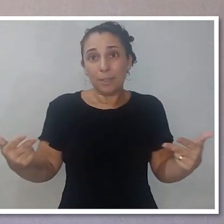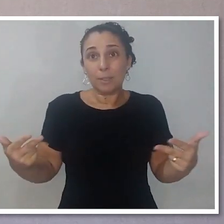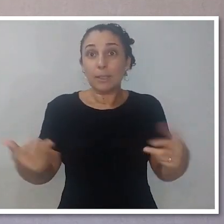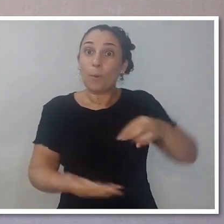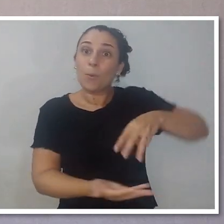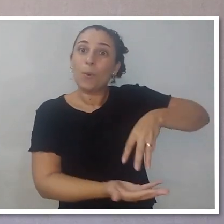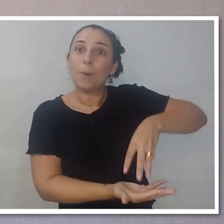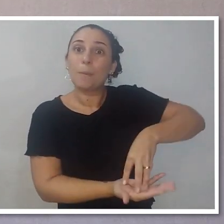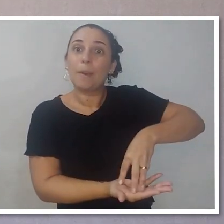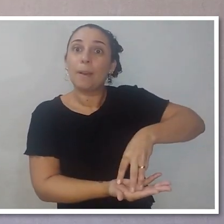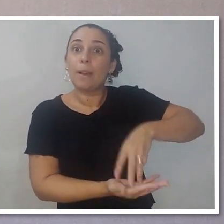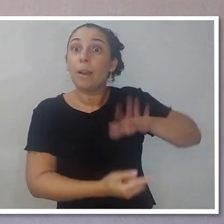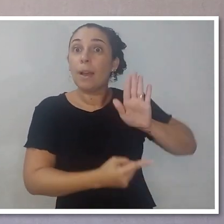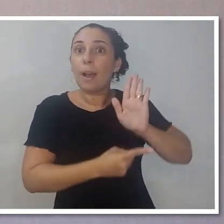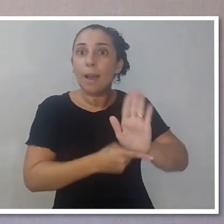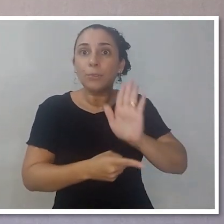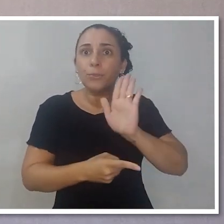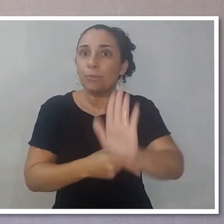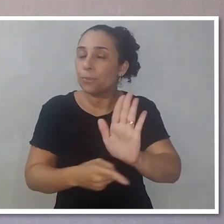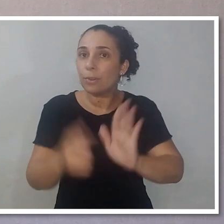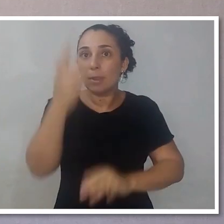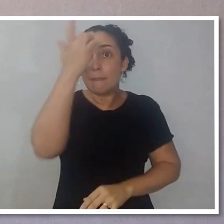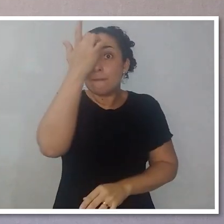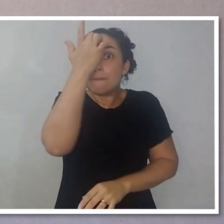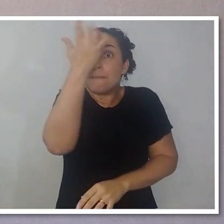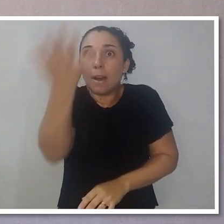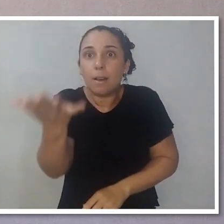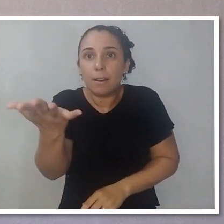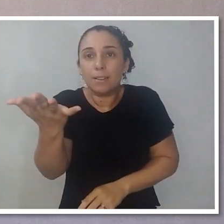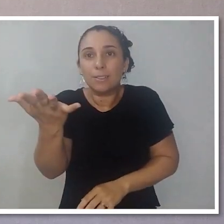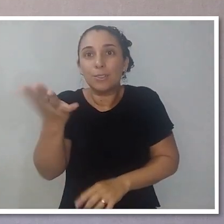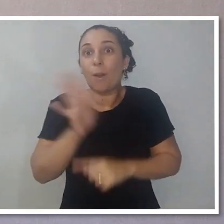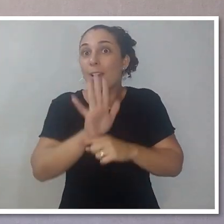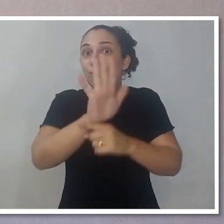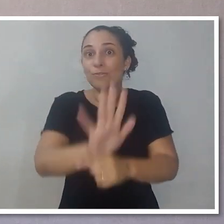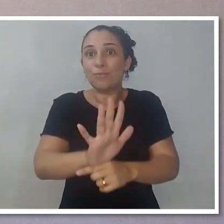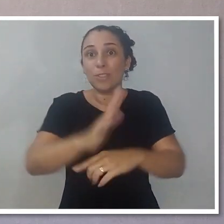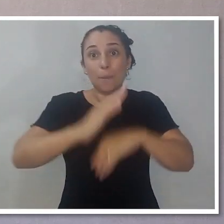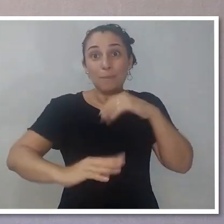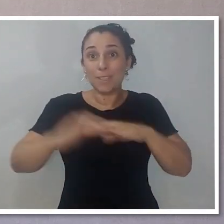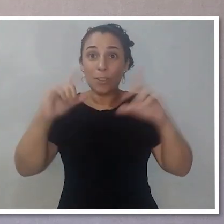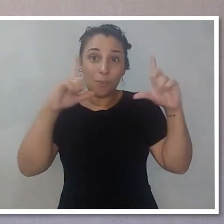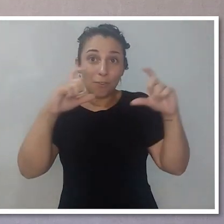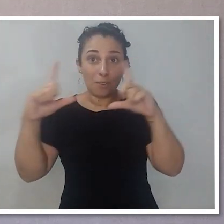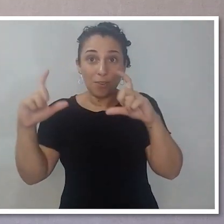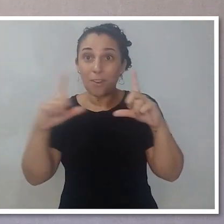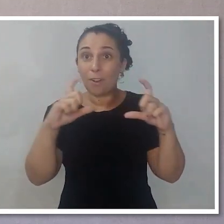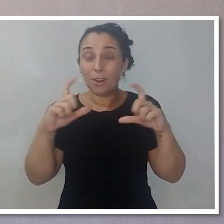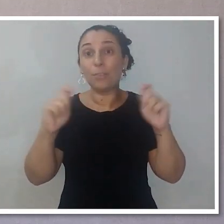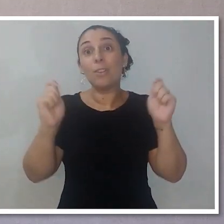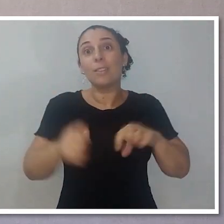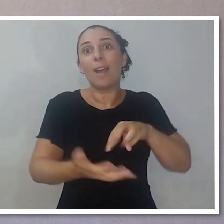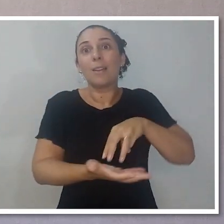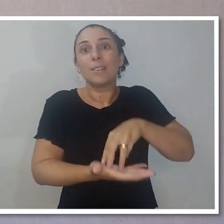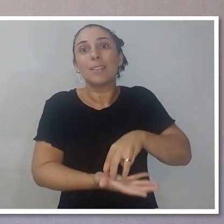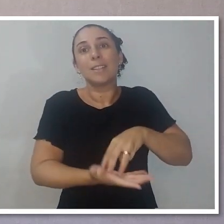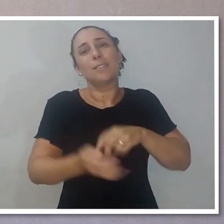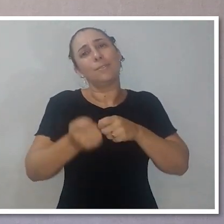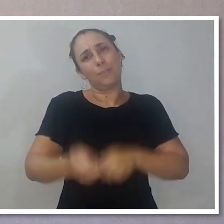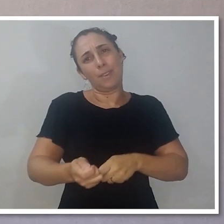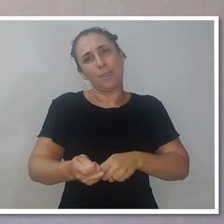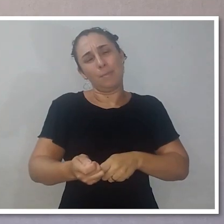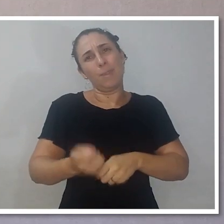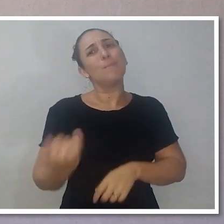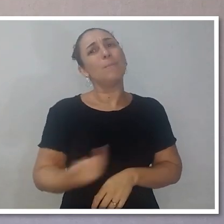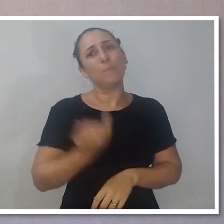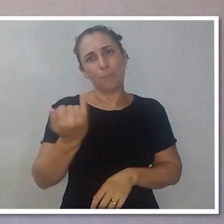vocês veem que como um tripé, como que ele facilita o trabalho do fotógrafo e como que ele permite estabilidade. É um